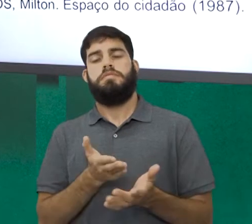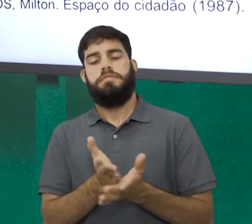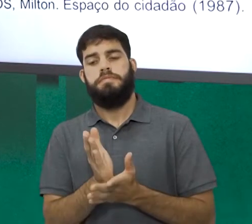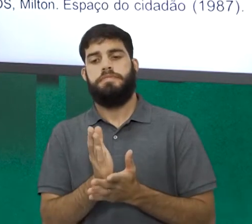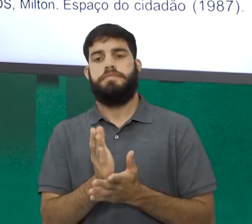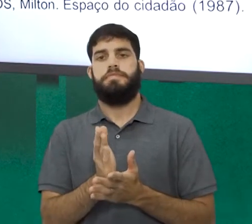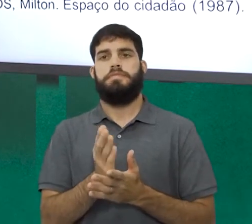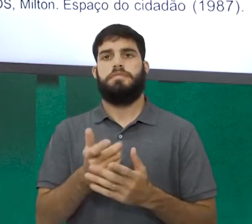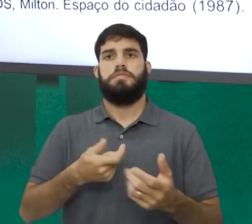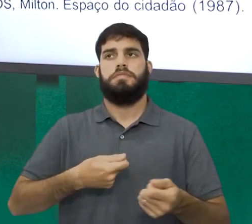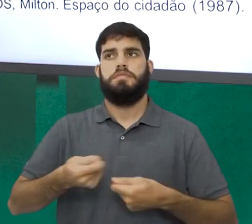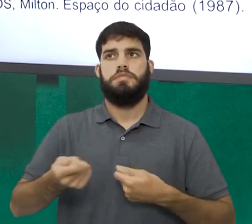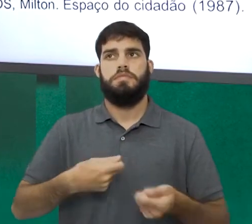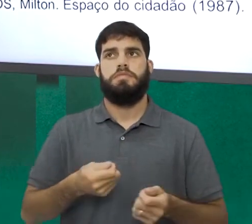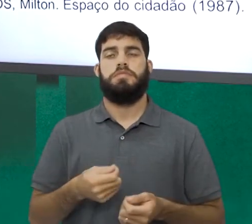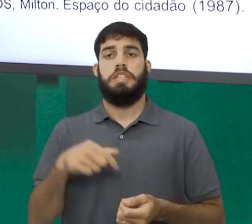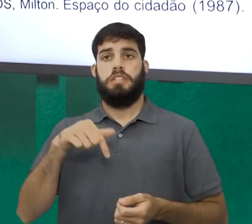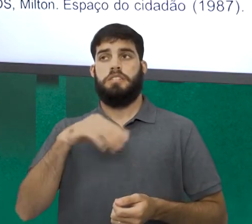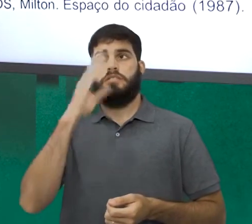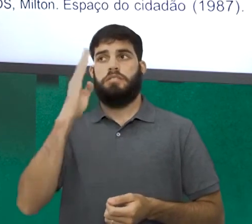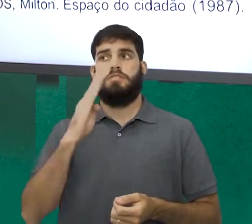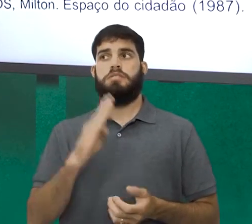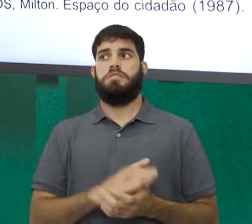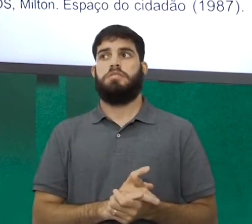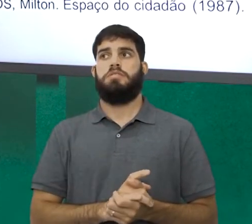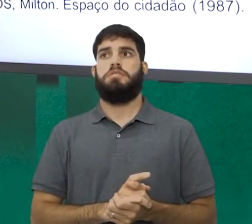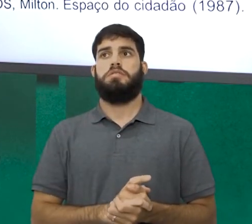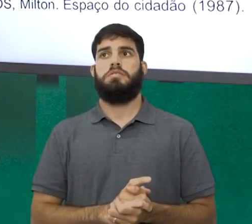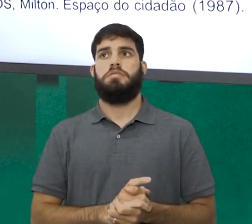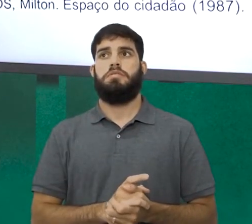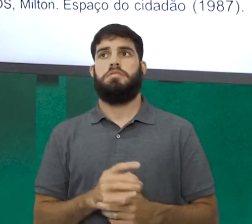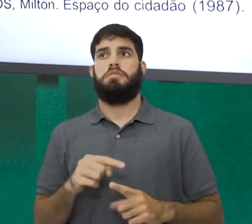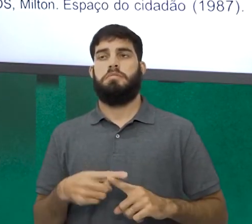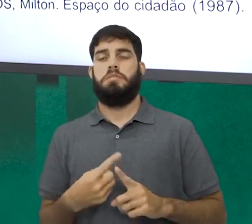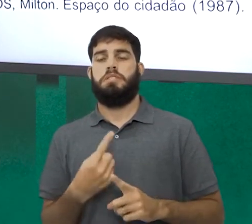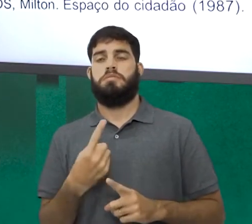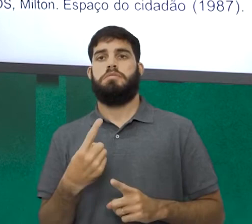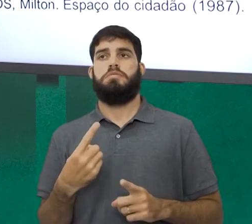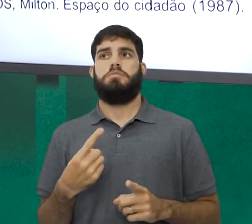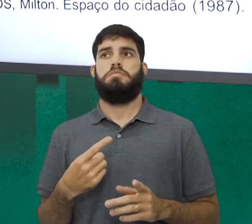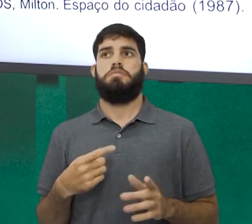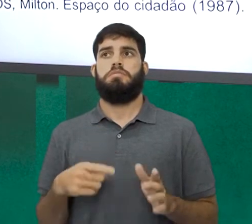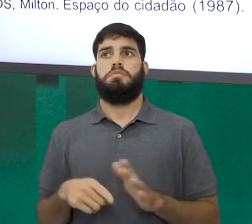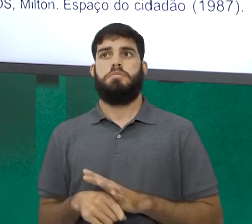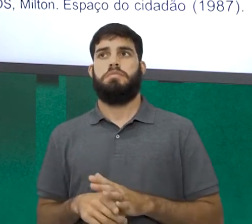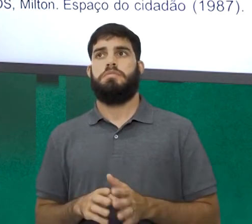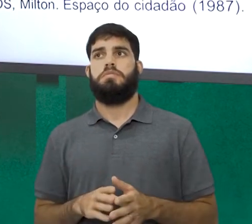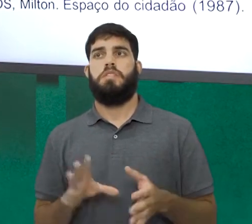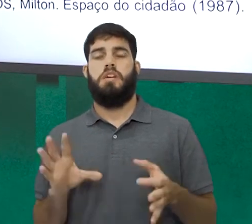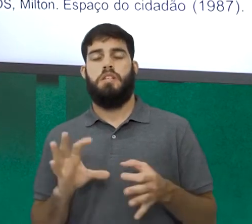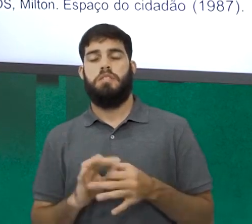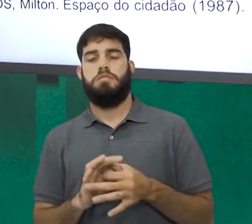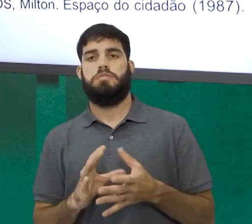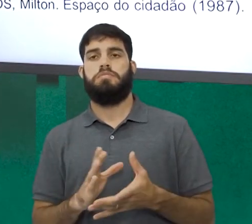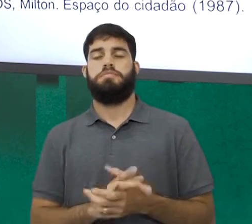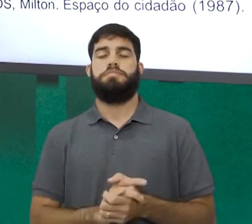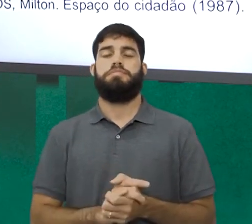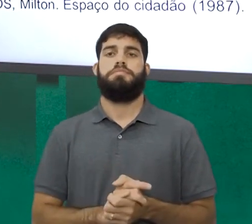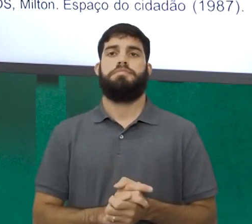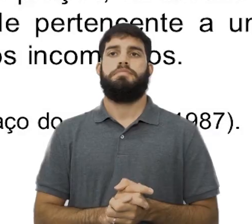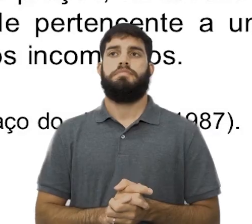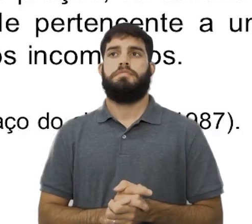econômica no Brasil. Aqui mais uma questão para a gente se aproximar aí da conclusão do nosso encontro. E temos,